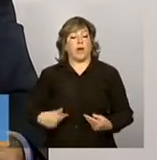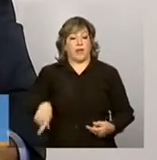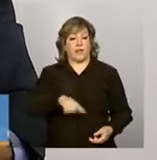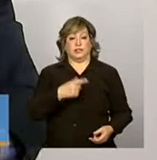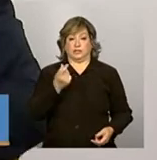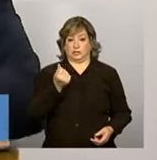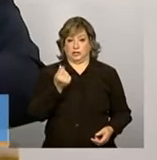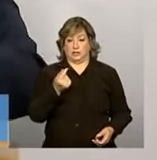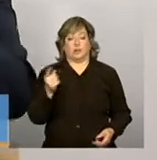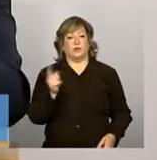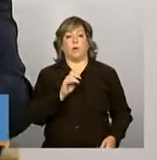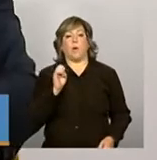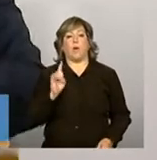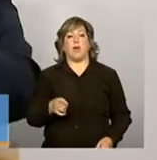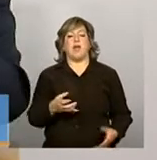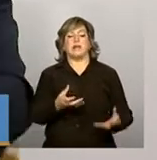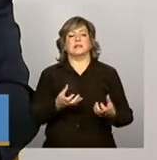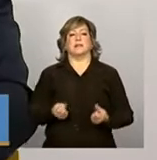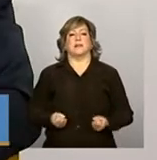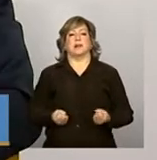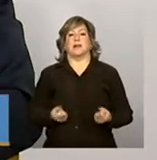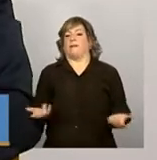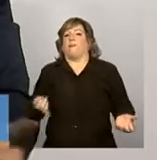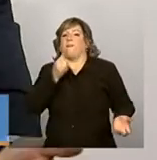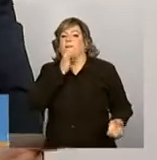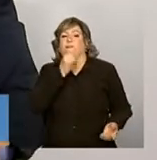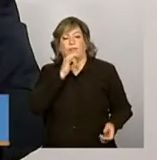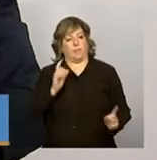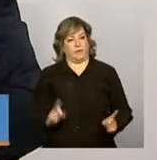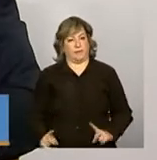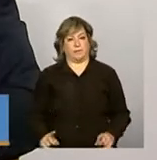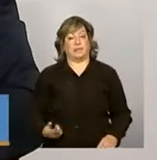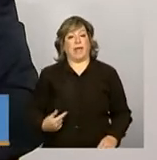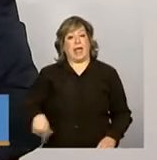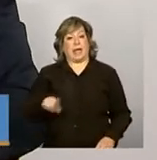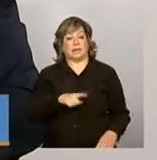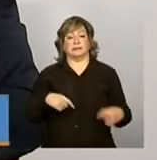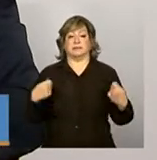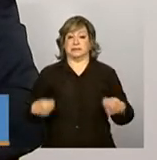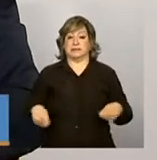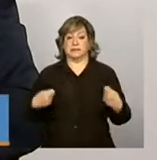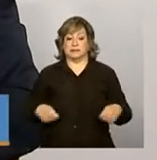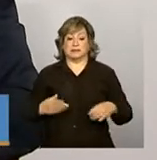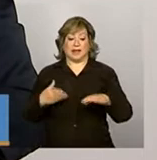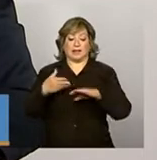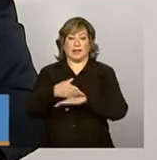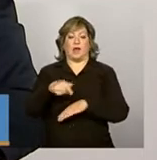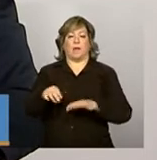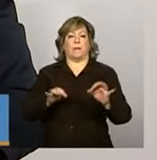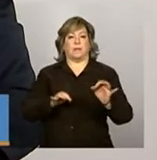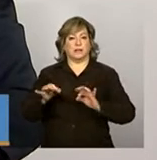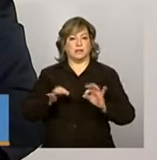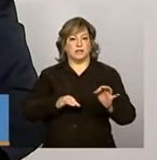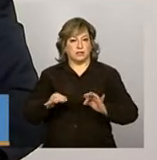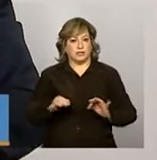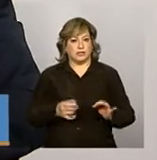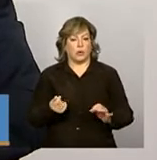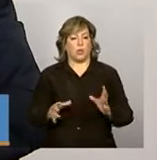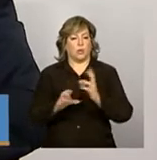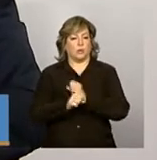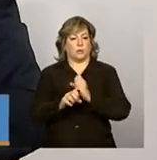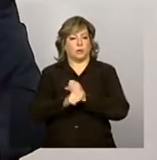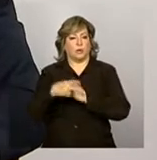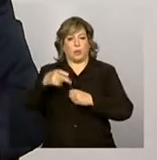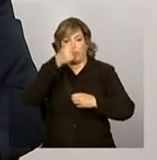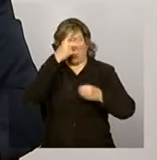eles não são recebidos assim à toa. Eles precisam entrar no planejamento orçamentário do município, eles